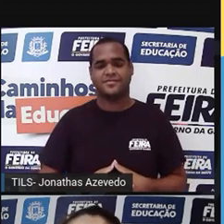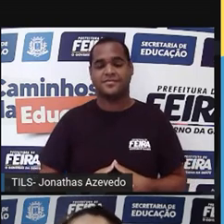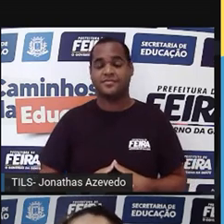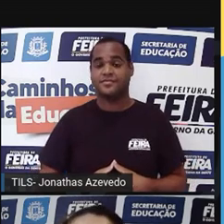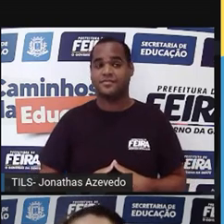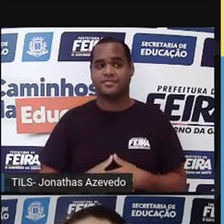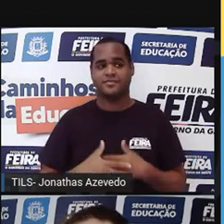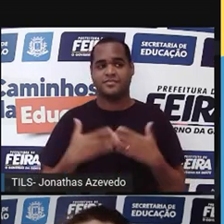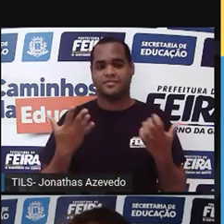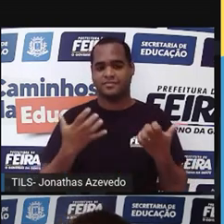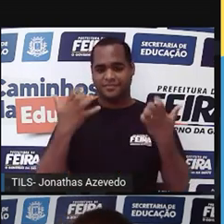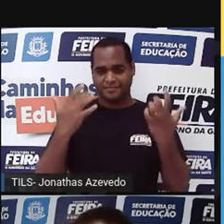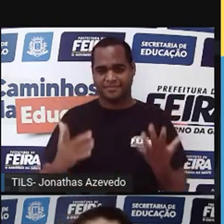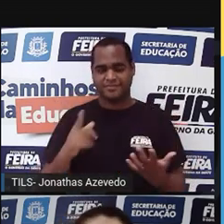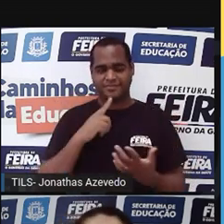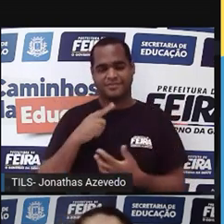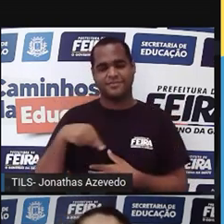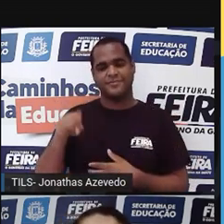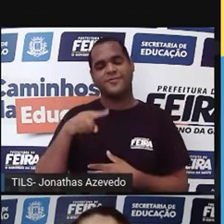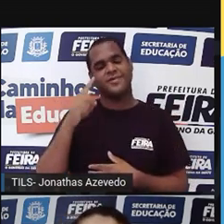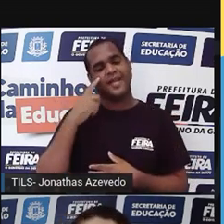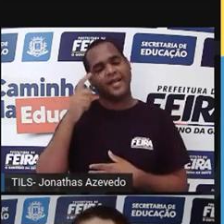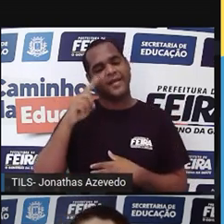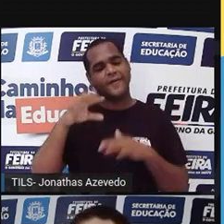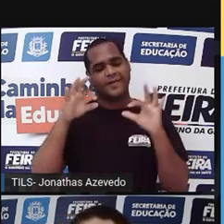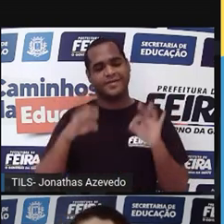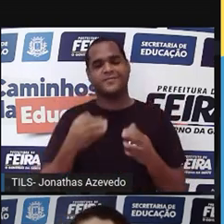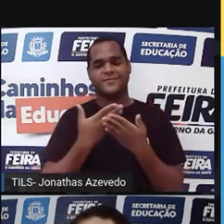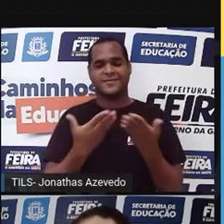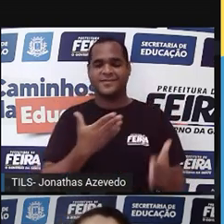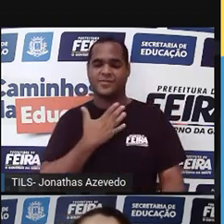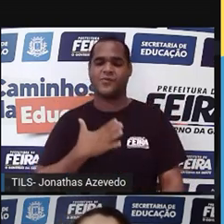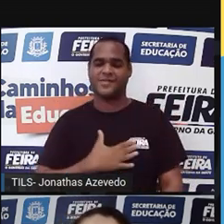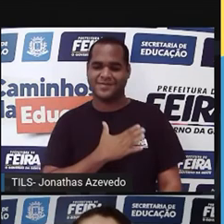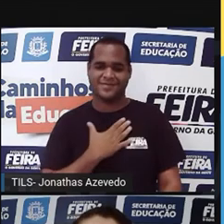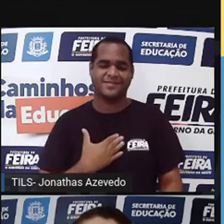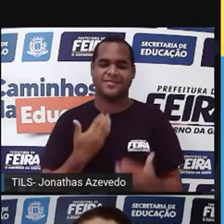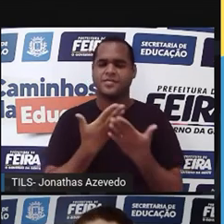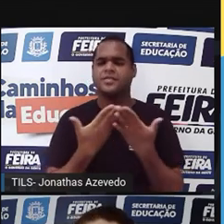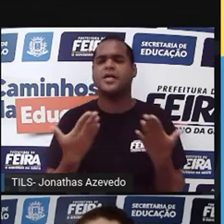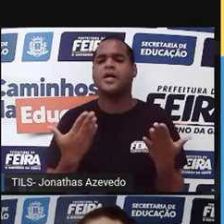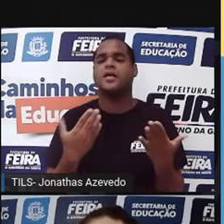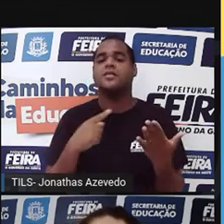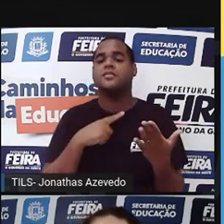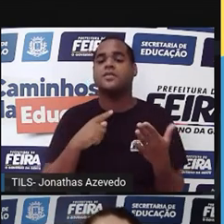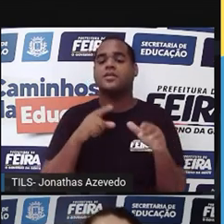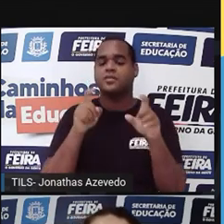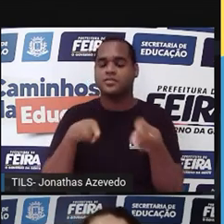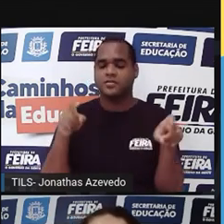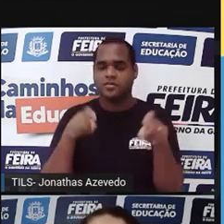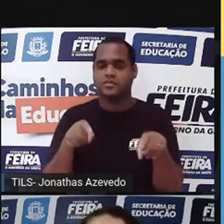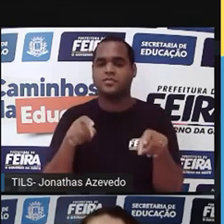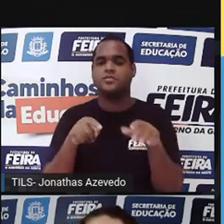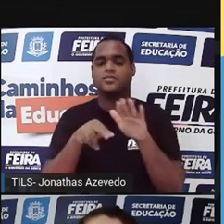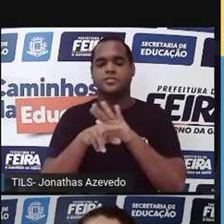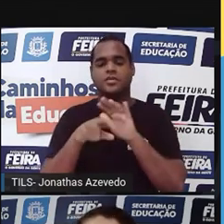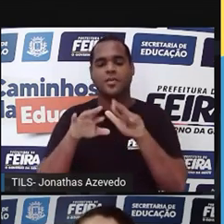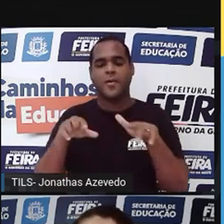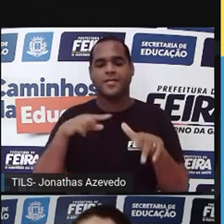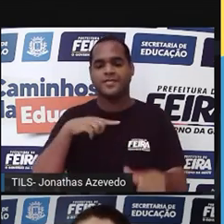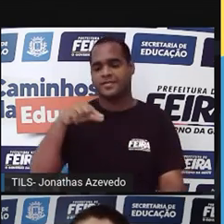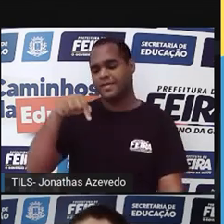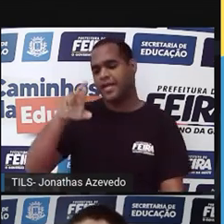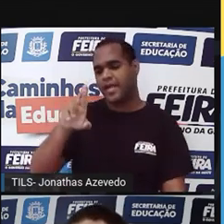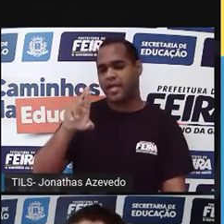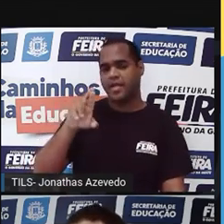Agora a gente vai pra atividade que eu sei que é a hora que vocês mais gostam e do outro lado. E pra isso, pra acessar essa atividade, podem clicar nesse QR